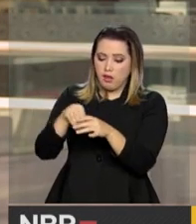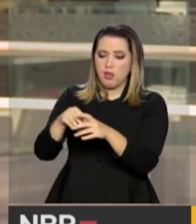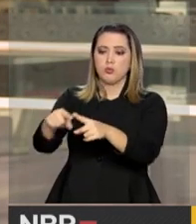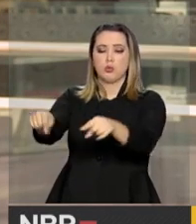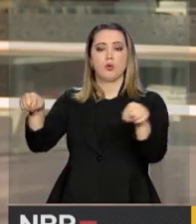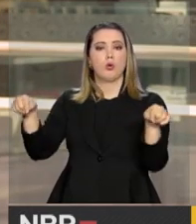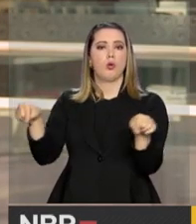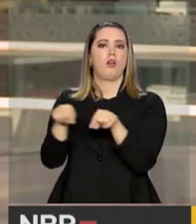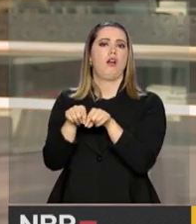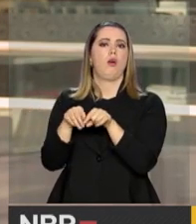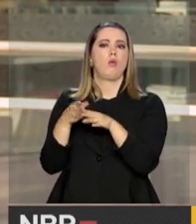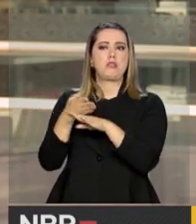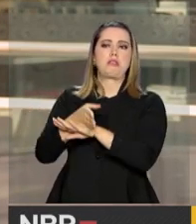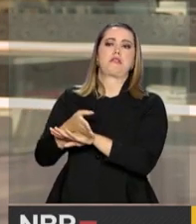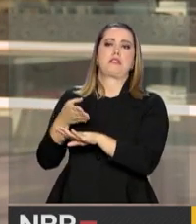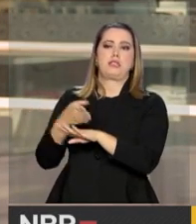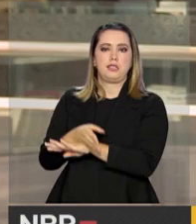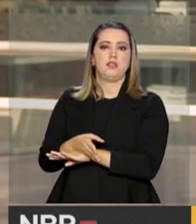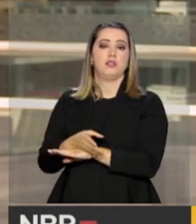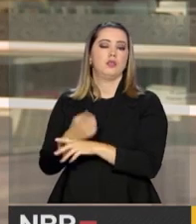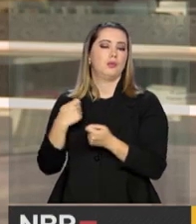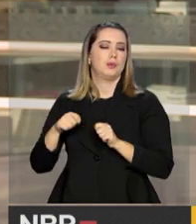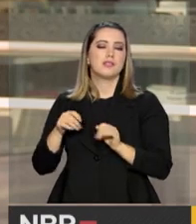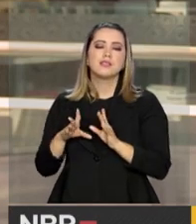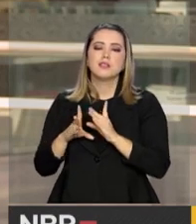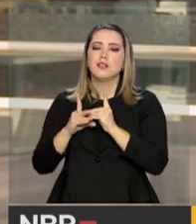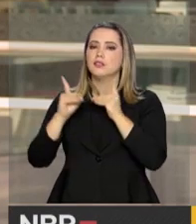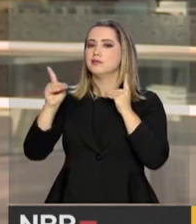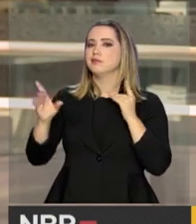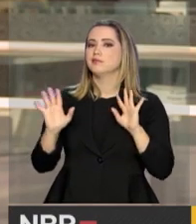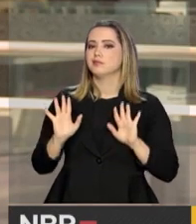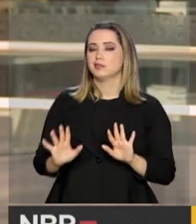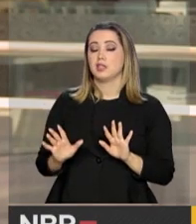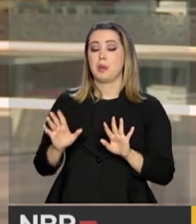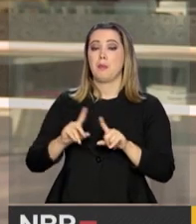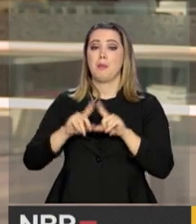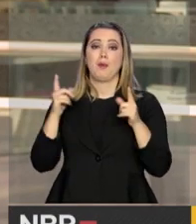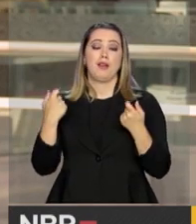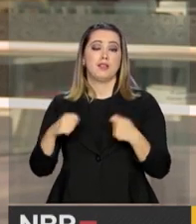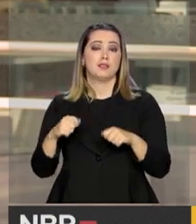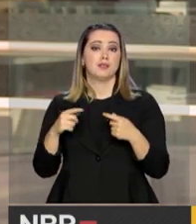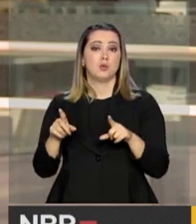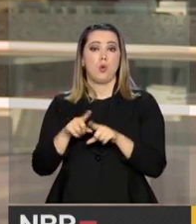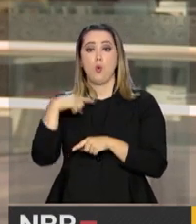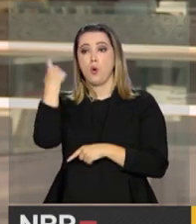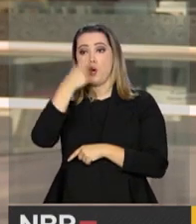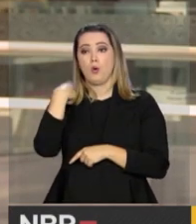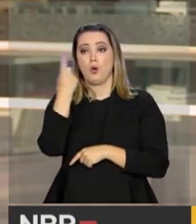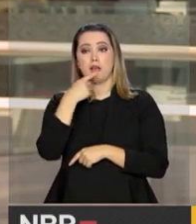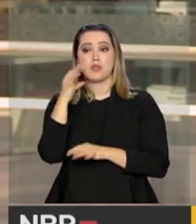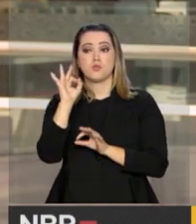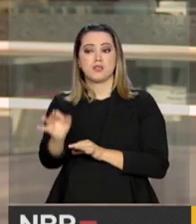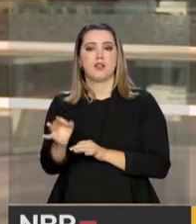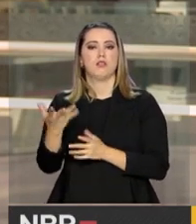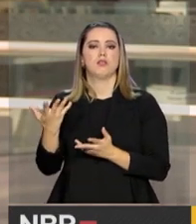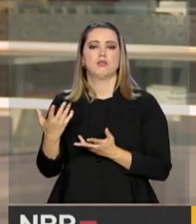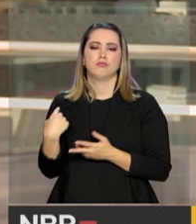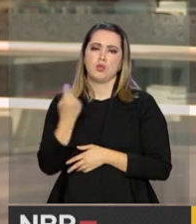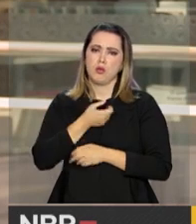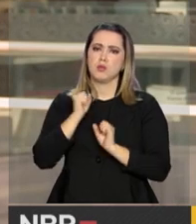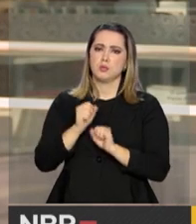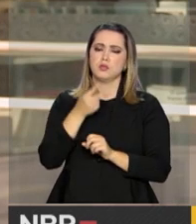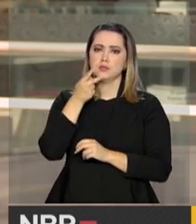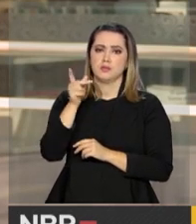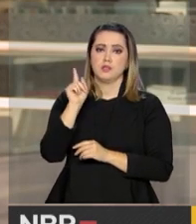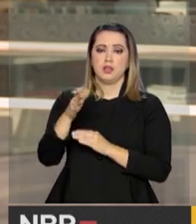ligado, indo para algum local fazer algo, né, e, obrigatoriamente, num determinado horário para fazer algo. Então, nós podemos